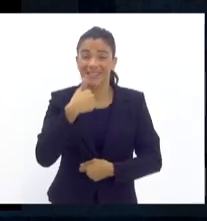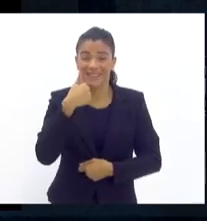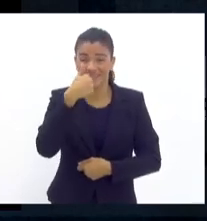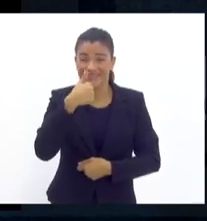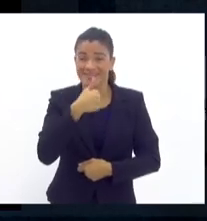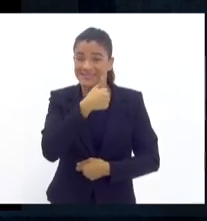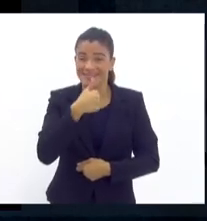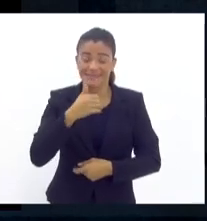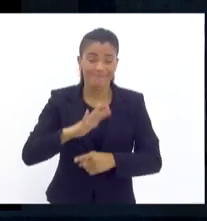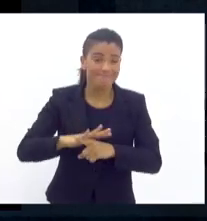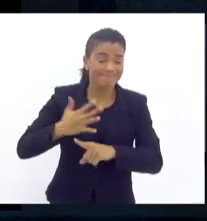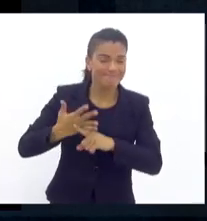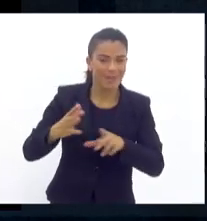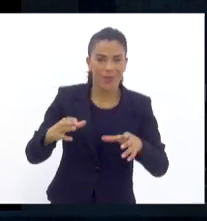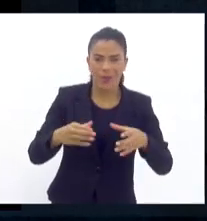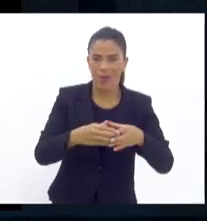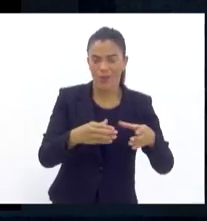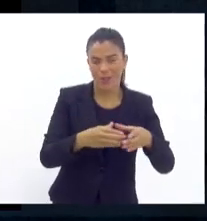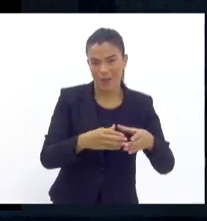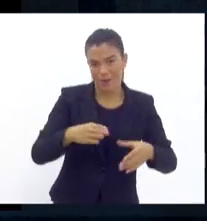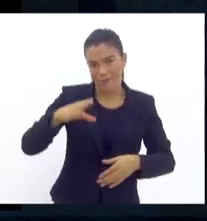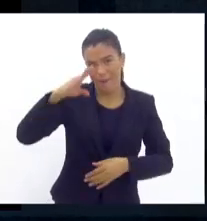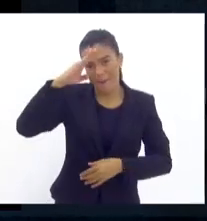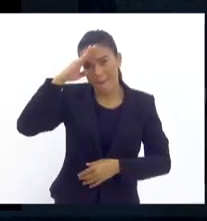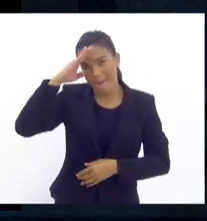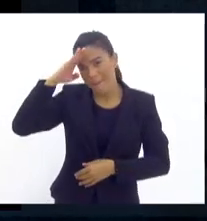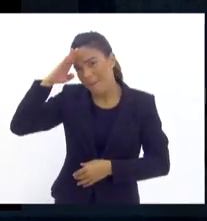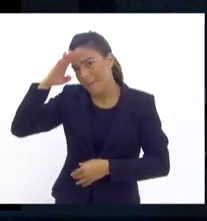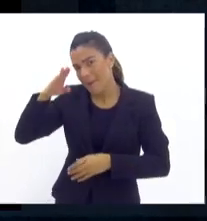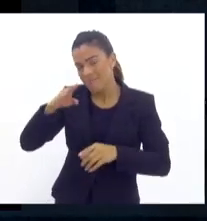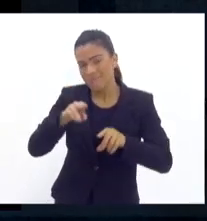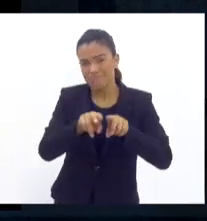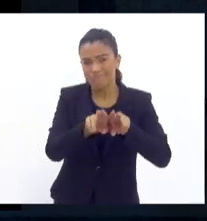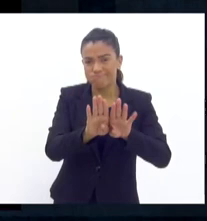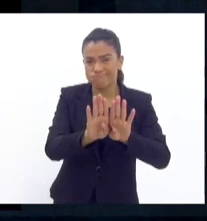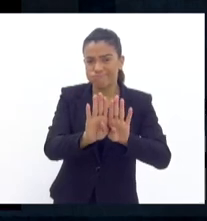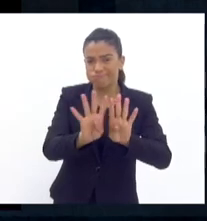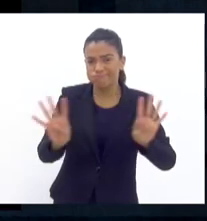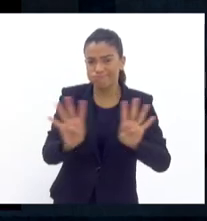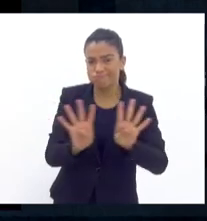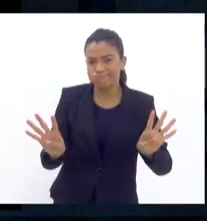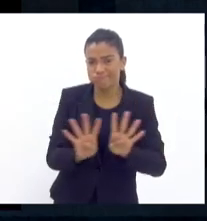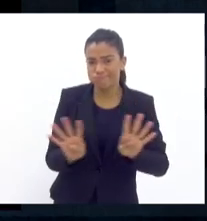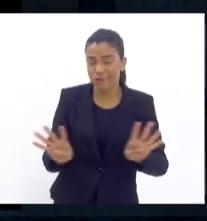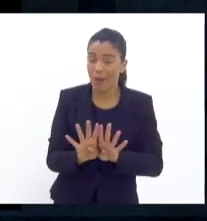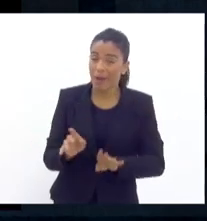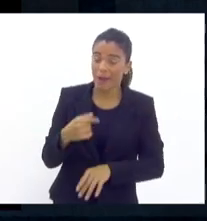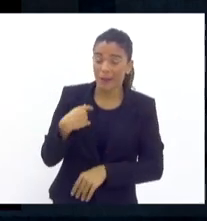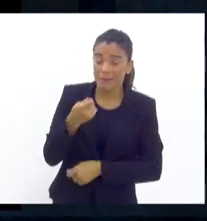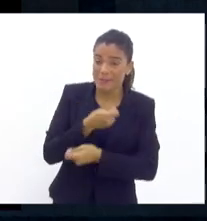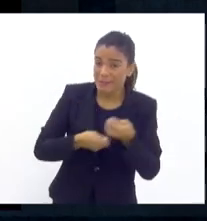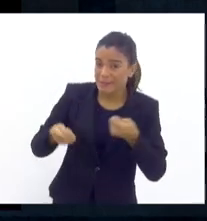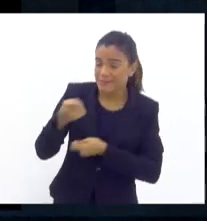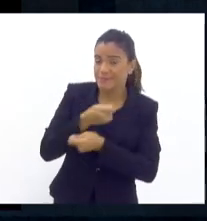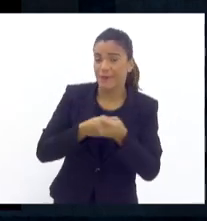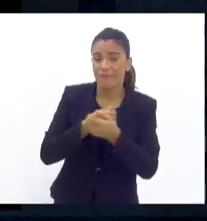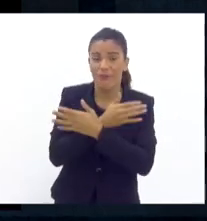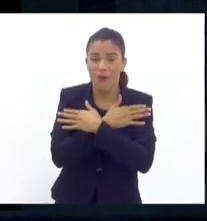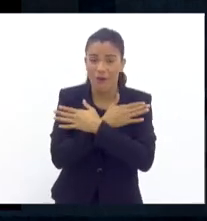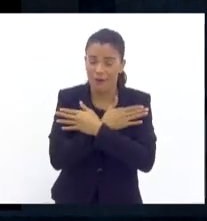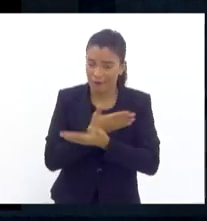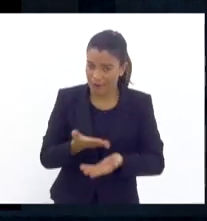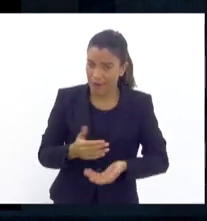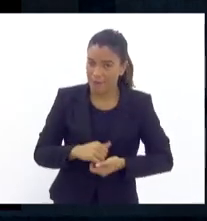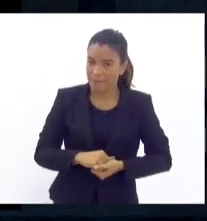tropa, onde eu tenho que empenhar a tropa às vezes na folga, na segunda folga. Então, uma coisa que eu não consigo